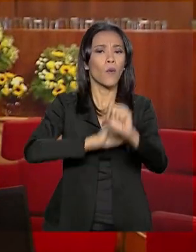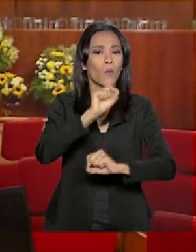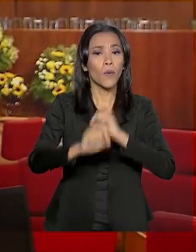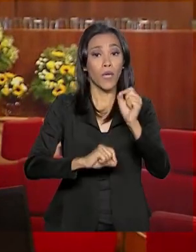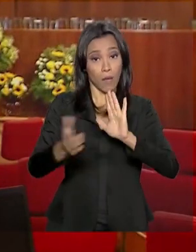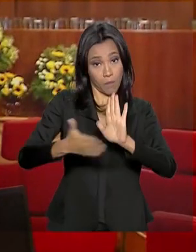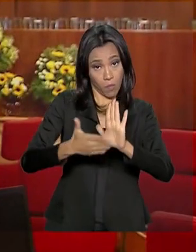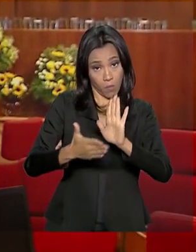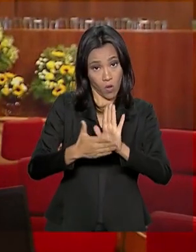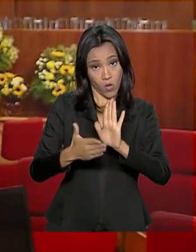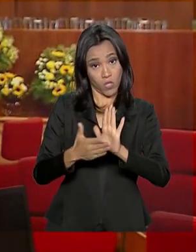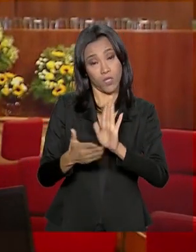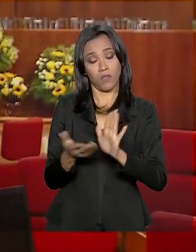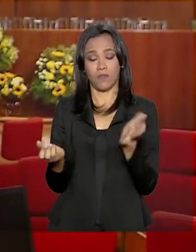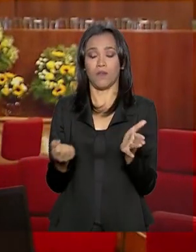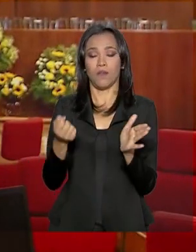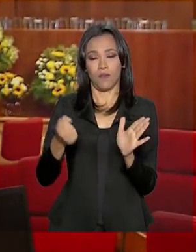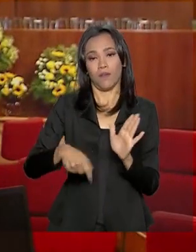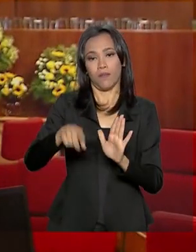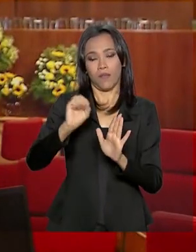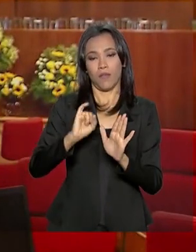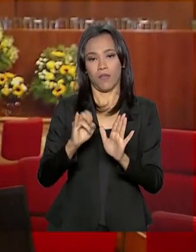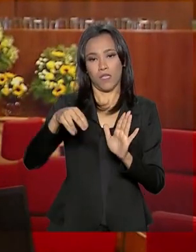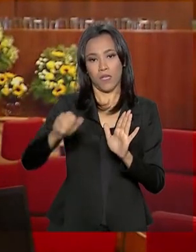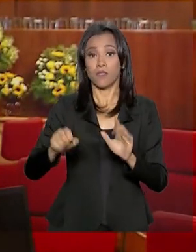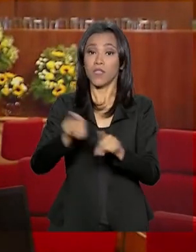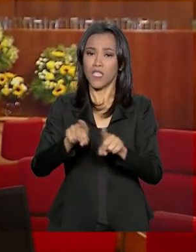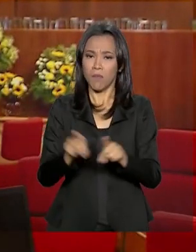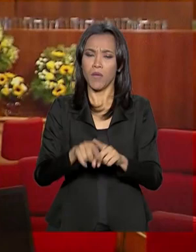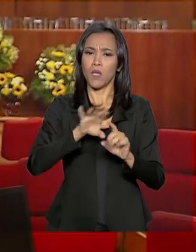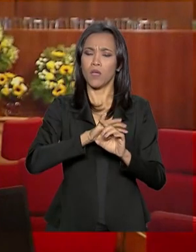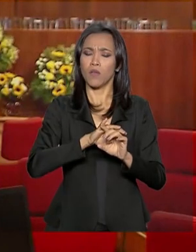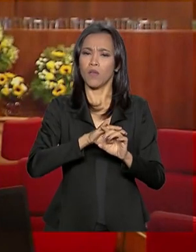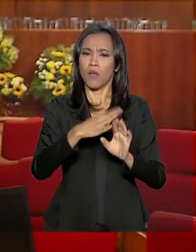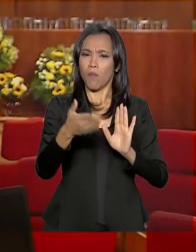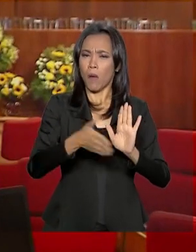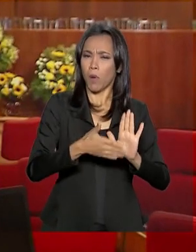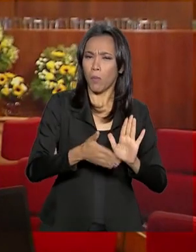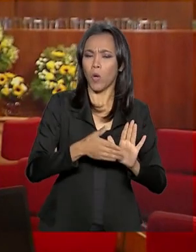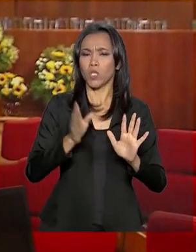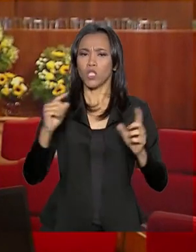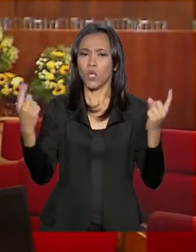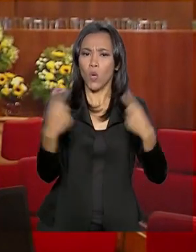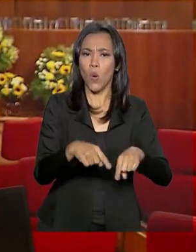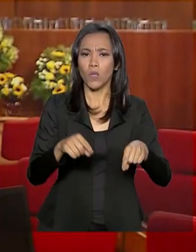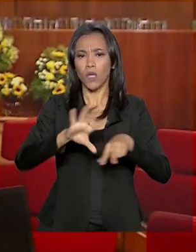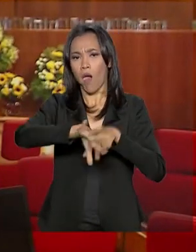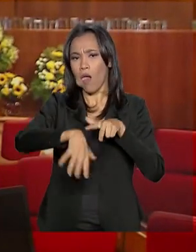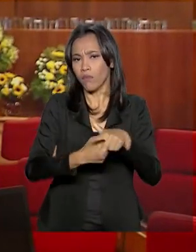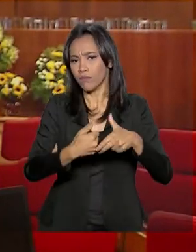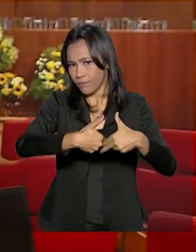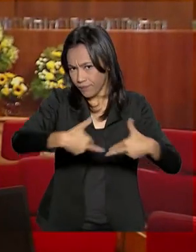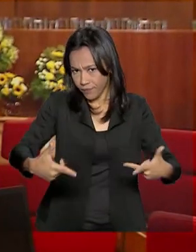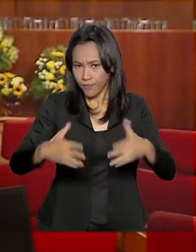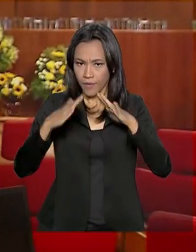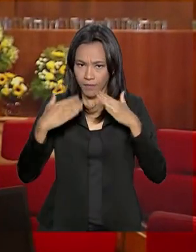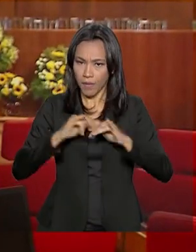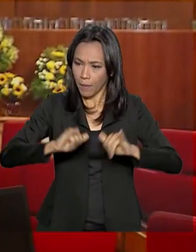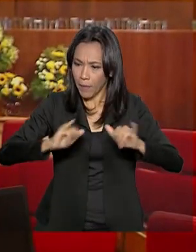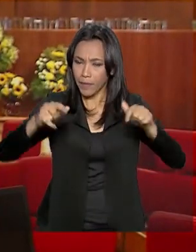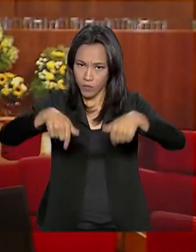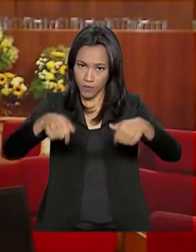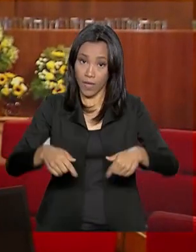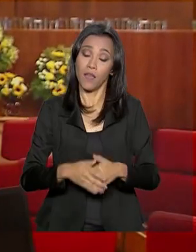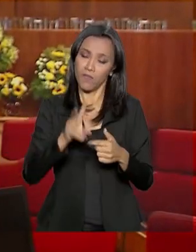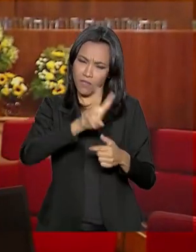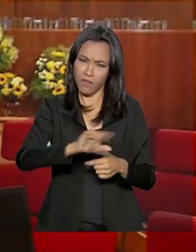seguida do pacote anticrime e anticorrupção. Nós vamos acompanhar essa agenda e você vê todos os detalhes ao longo